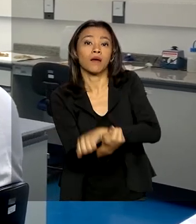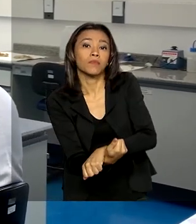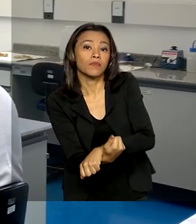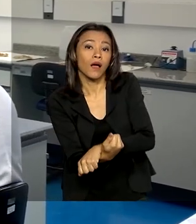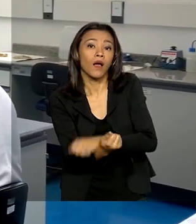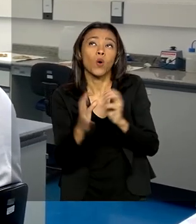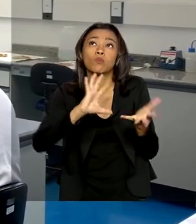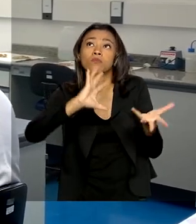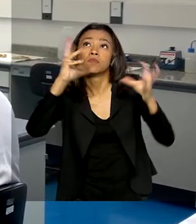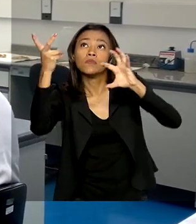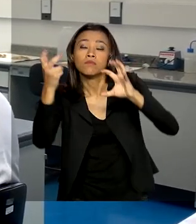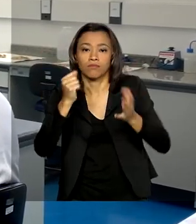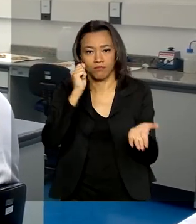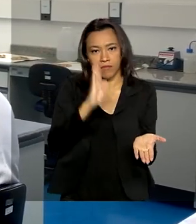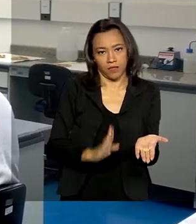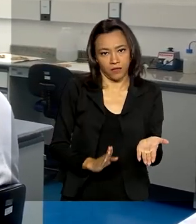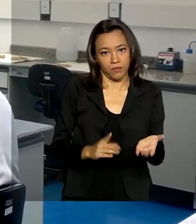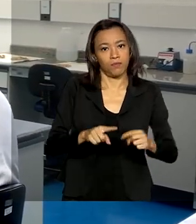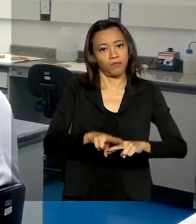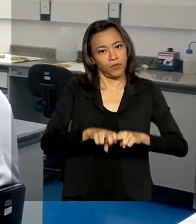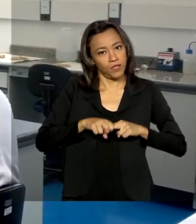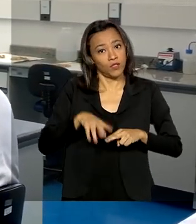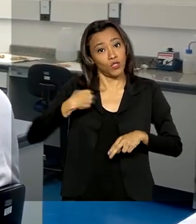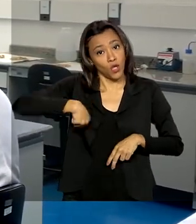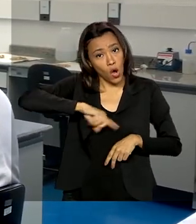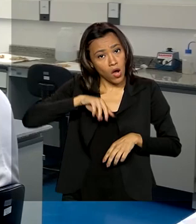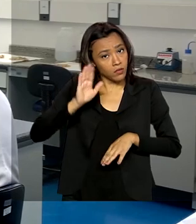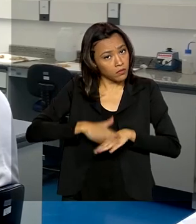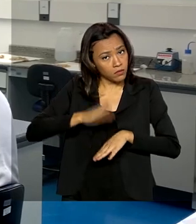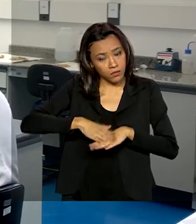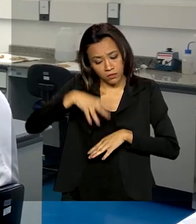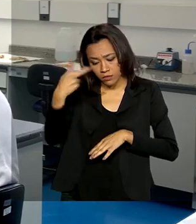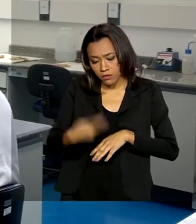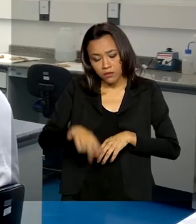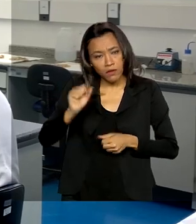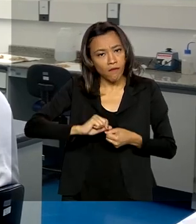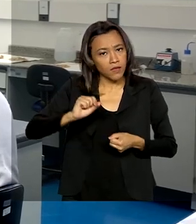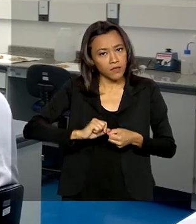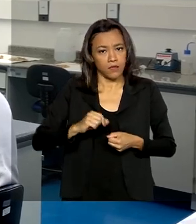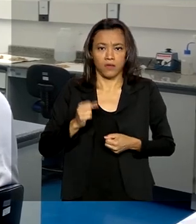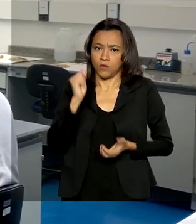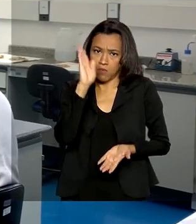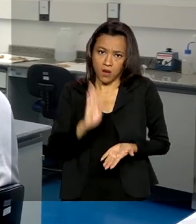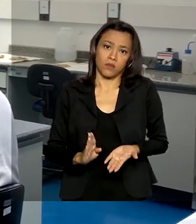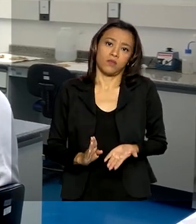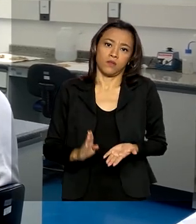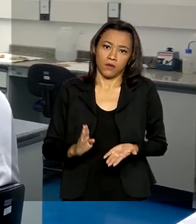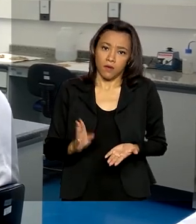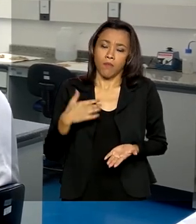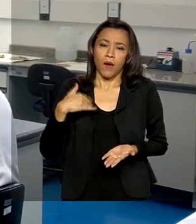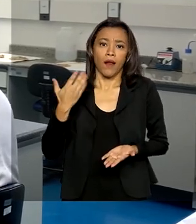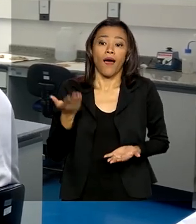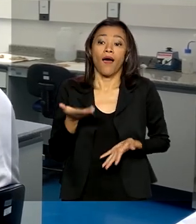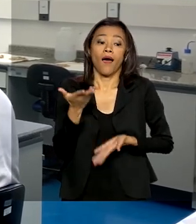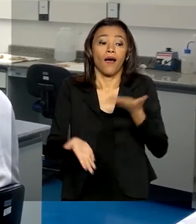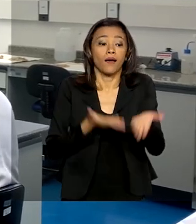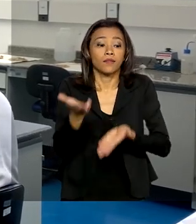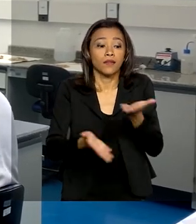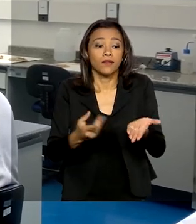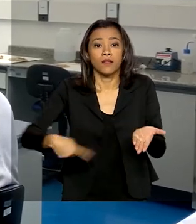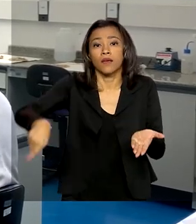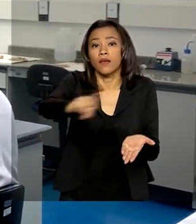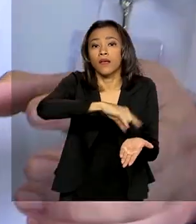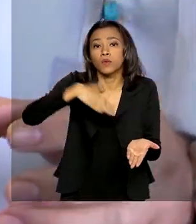Por isso, a urgente necessidade de produzirmos os nossos kits com insumos nacionais para atender a demanda específica e